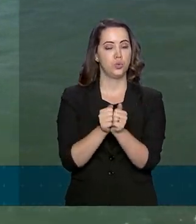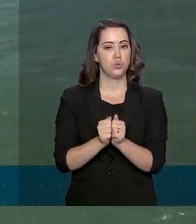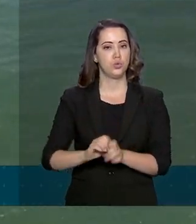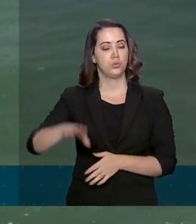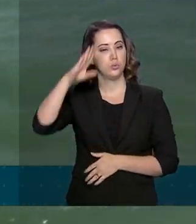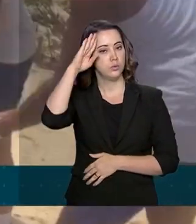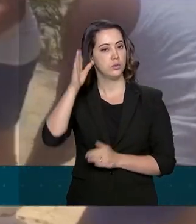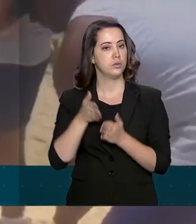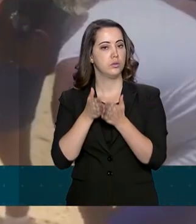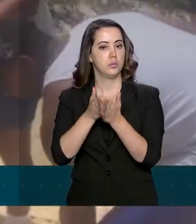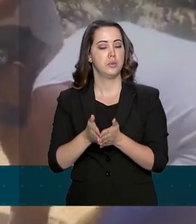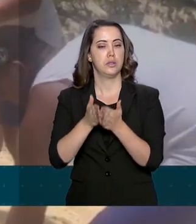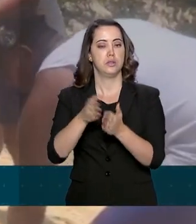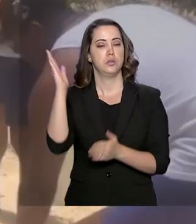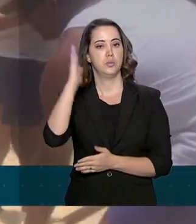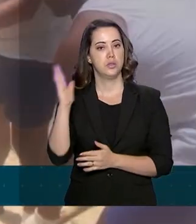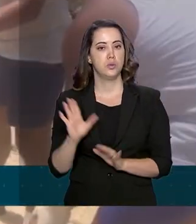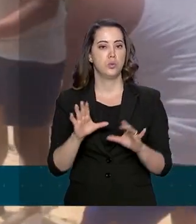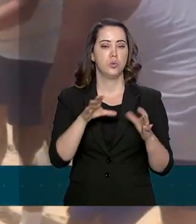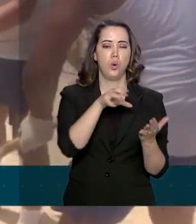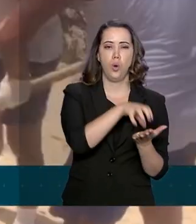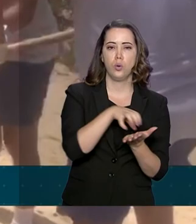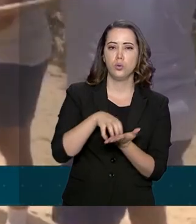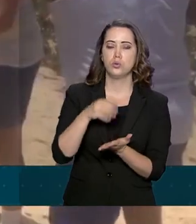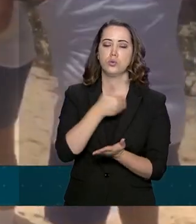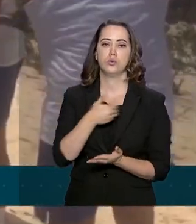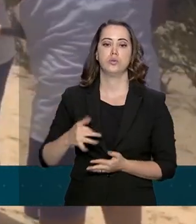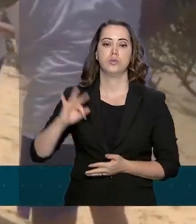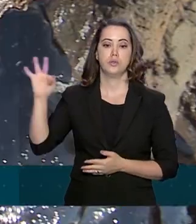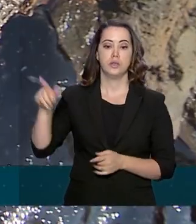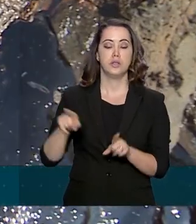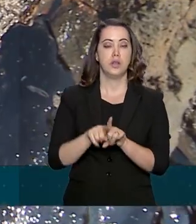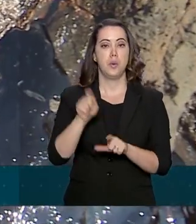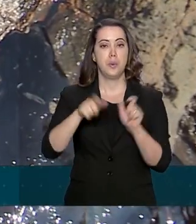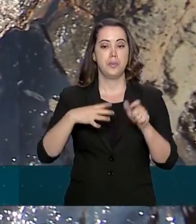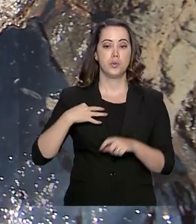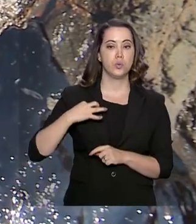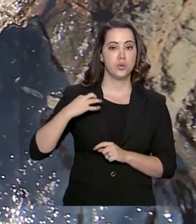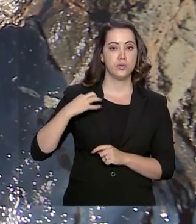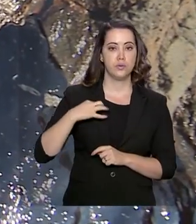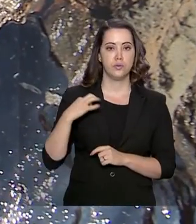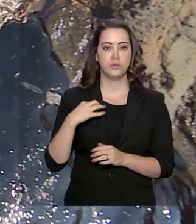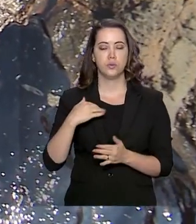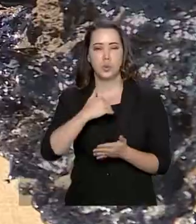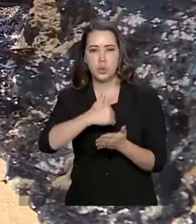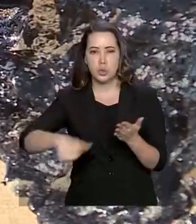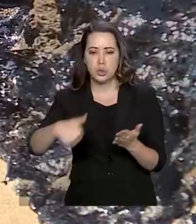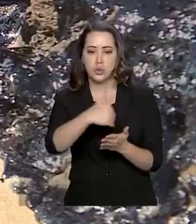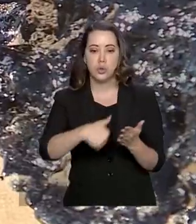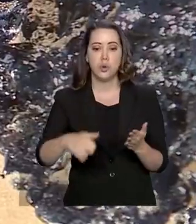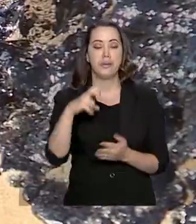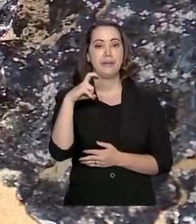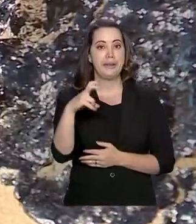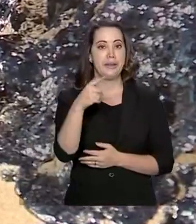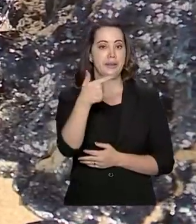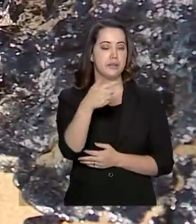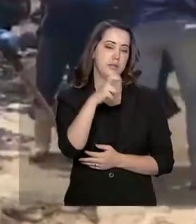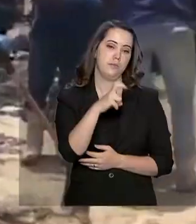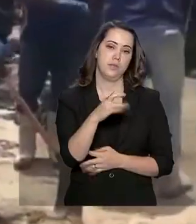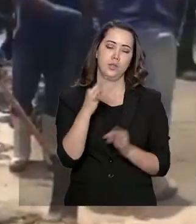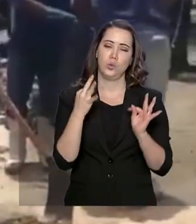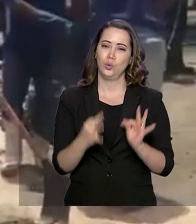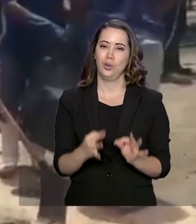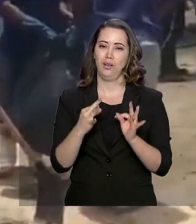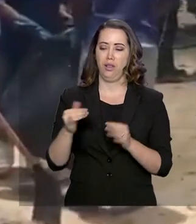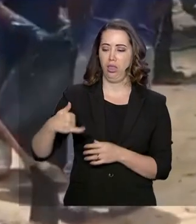Marinha do Brasil, órgãos do Governo Federal e voluntários resultou na remoção de 525 toneladas de óleo do